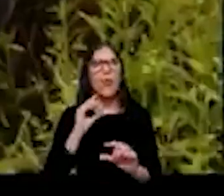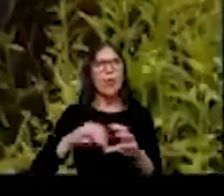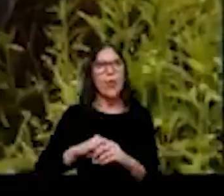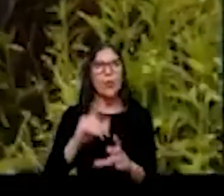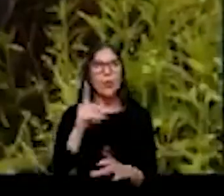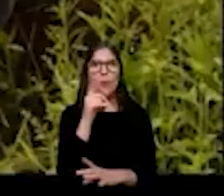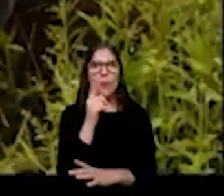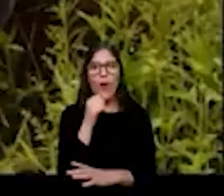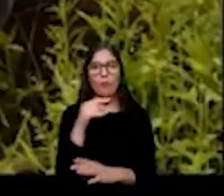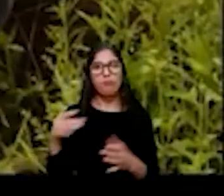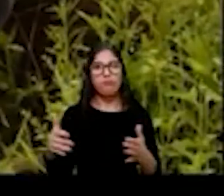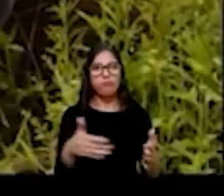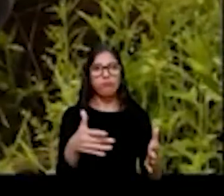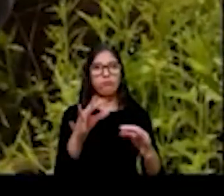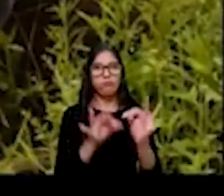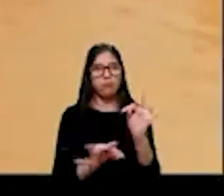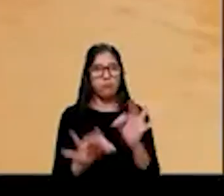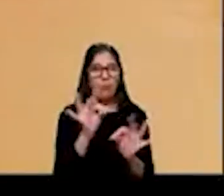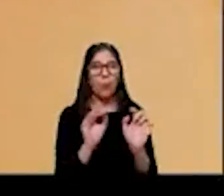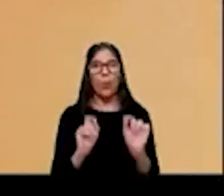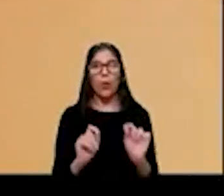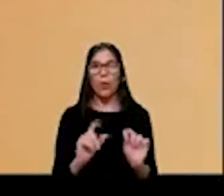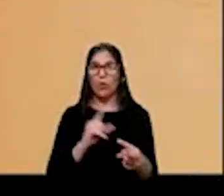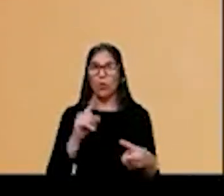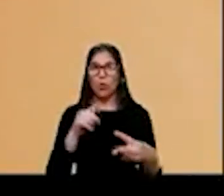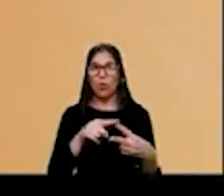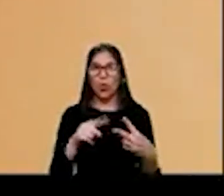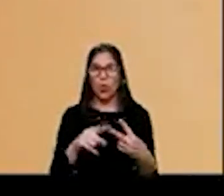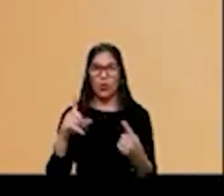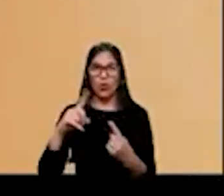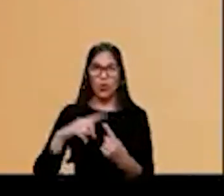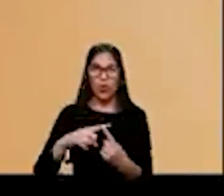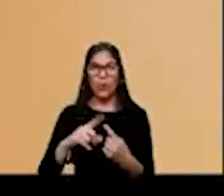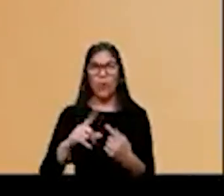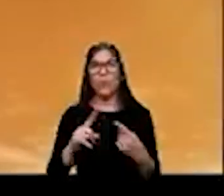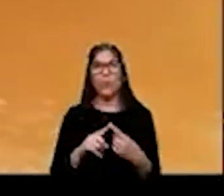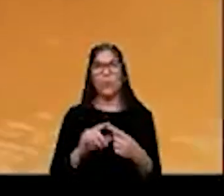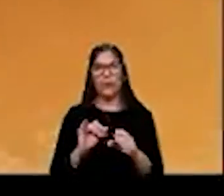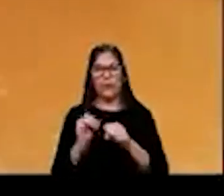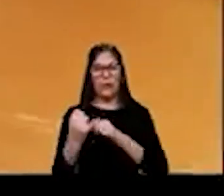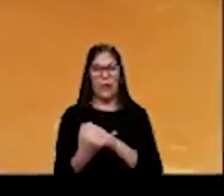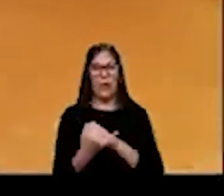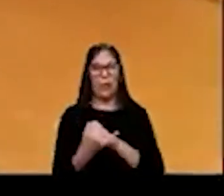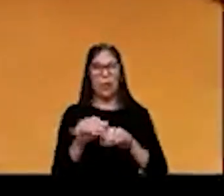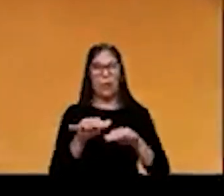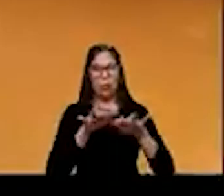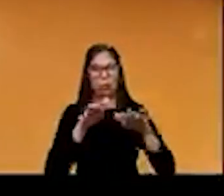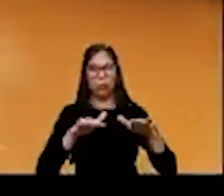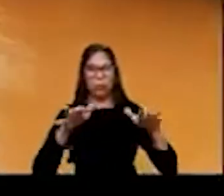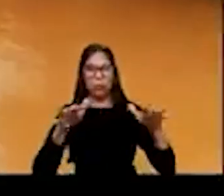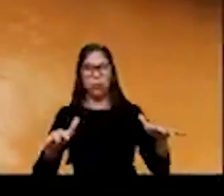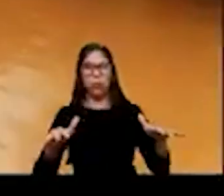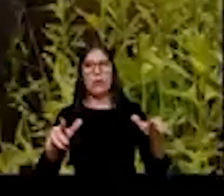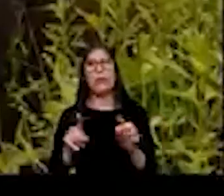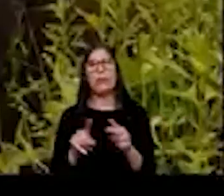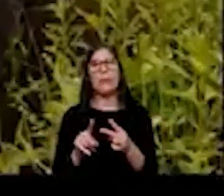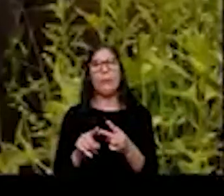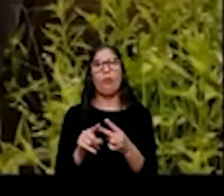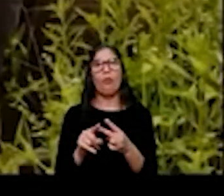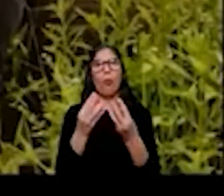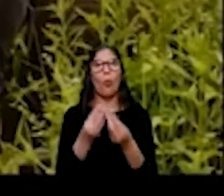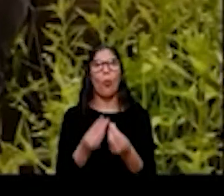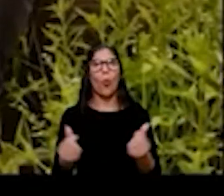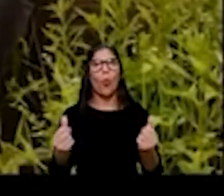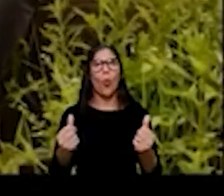tratamento natural é composta por dois componentes as ilhas flutuantes e as barreiras siltrantes. As